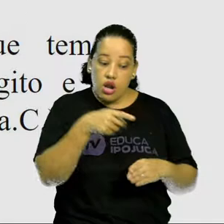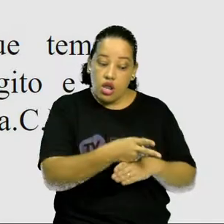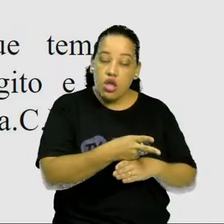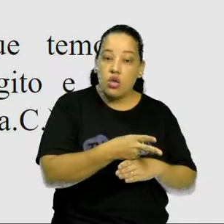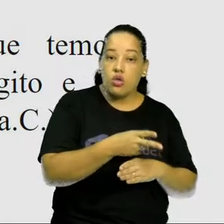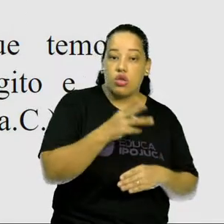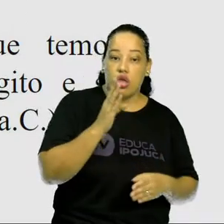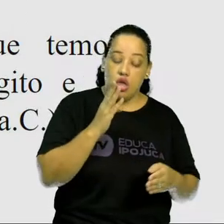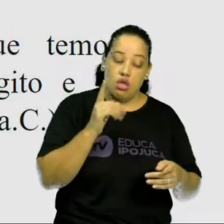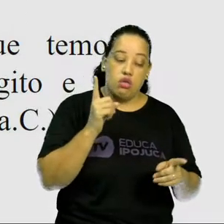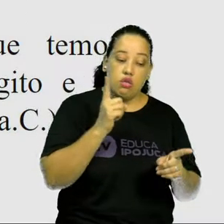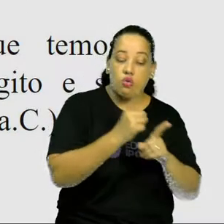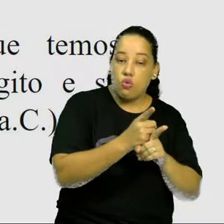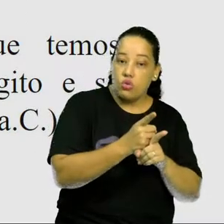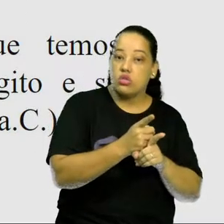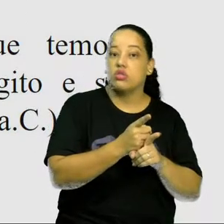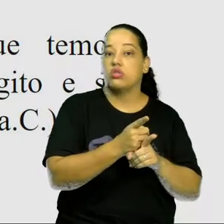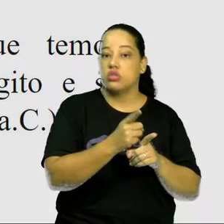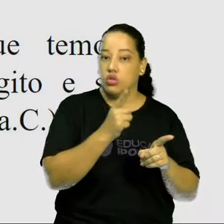diversas